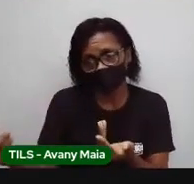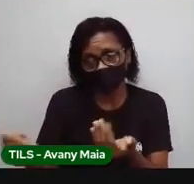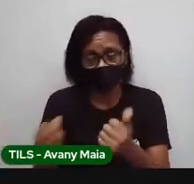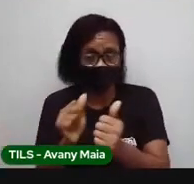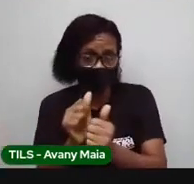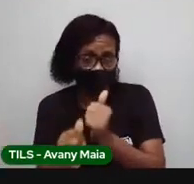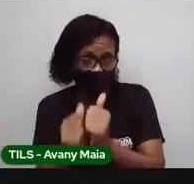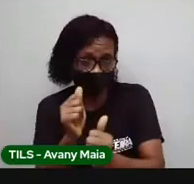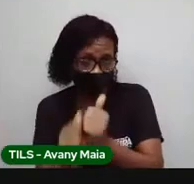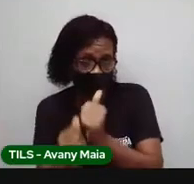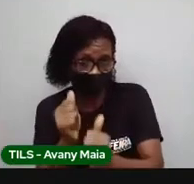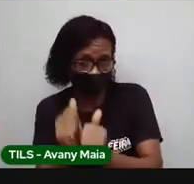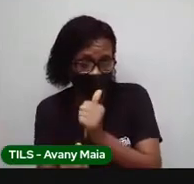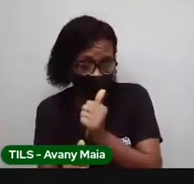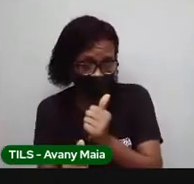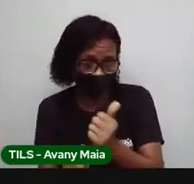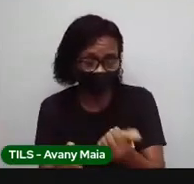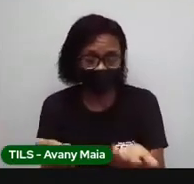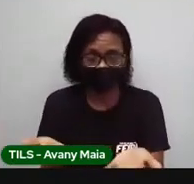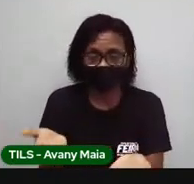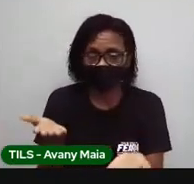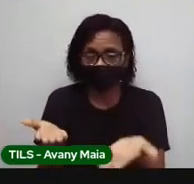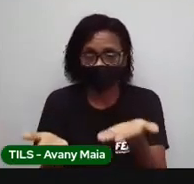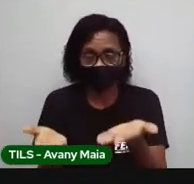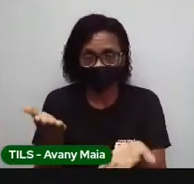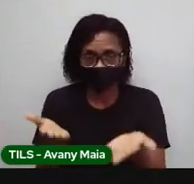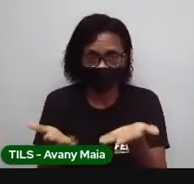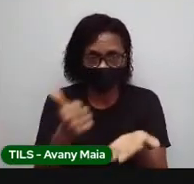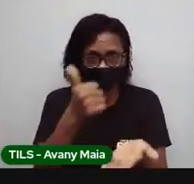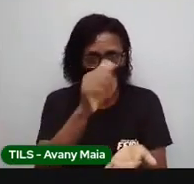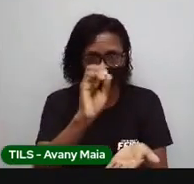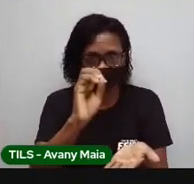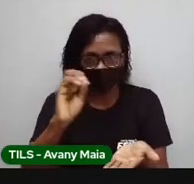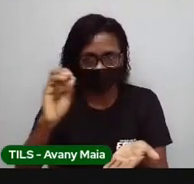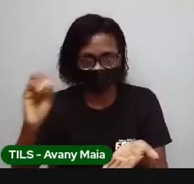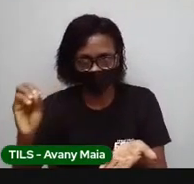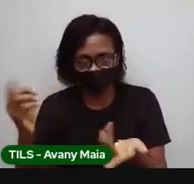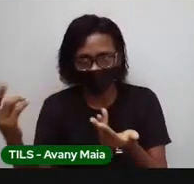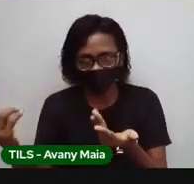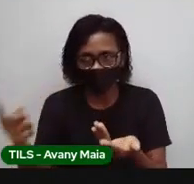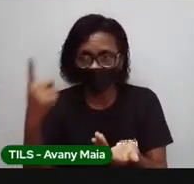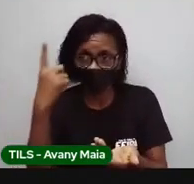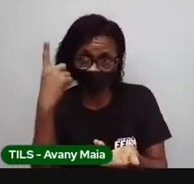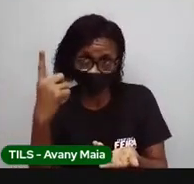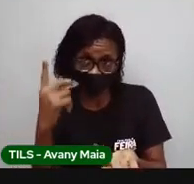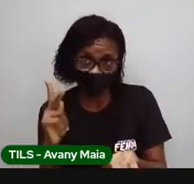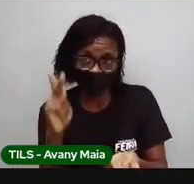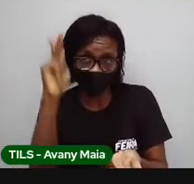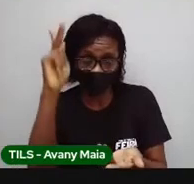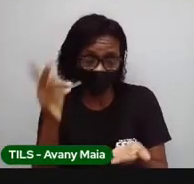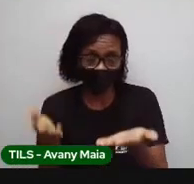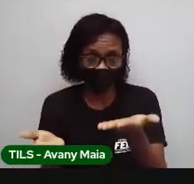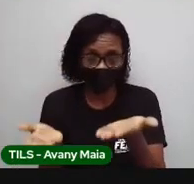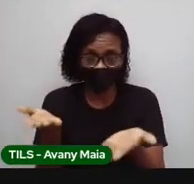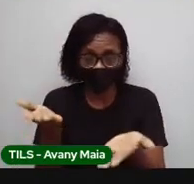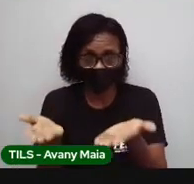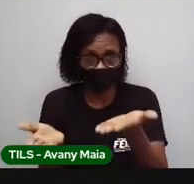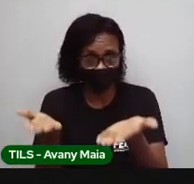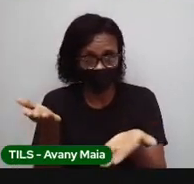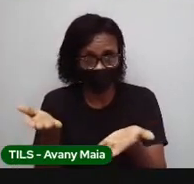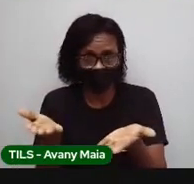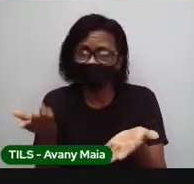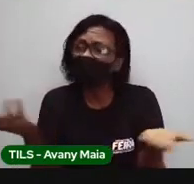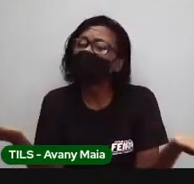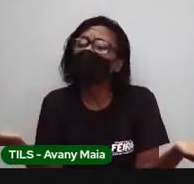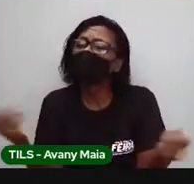coisa que mil gramas de arroz. Para que isso serve, professor? Serve para uma